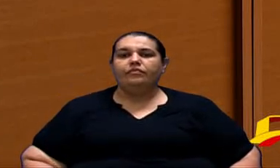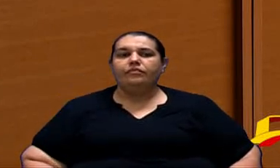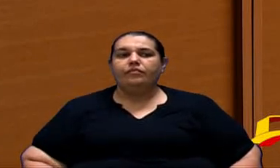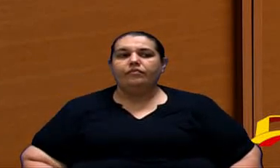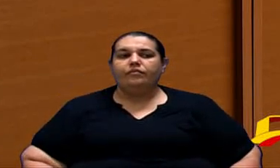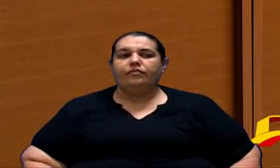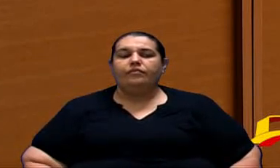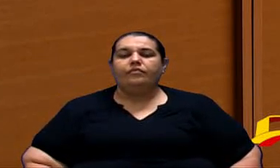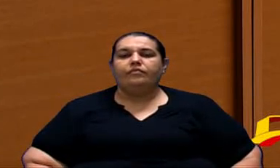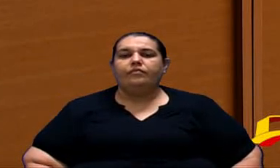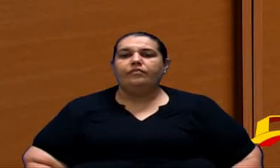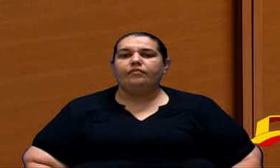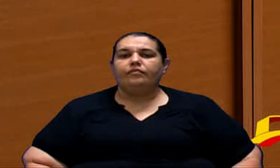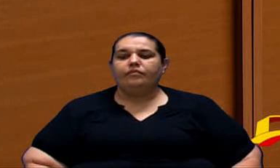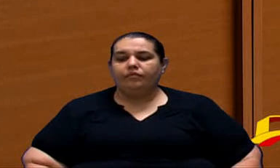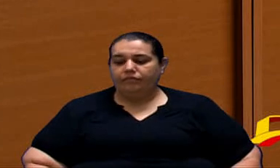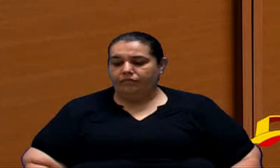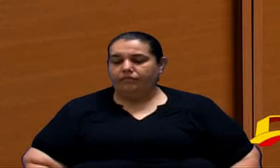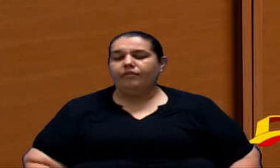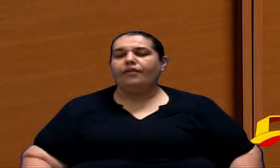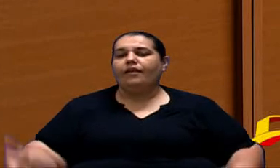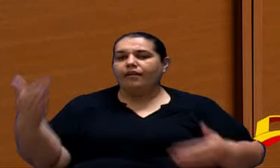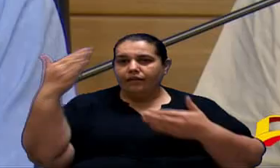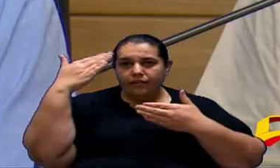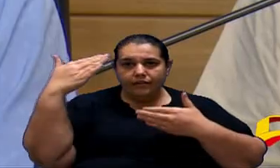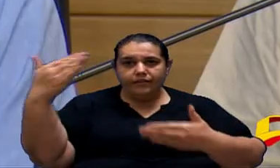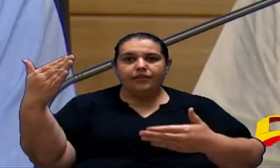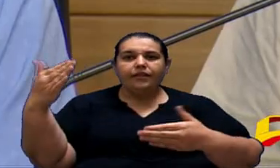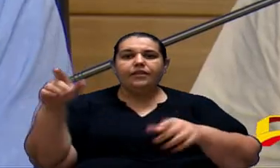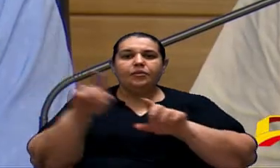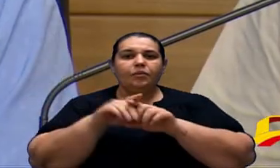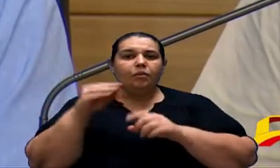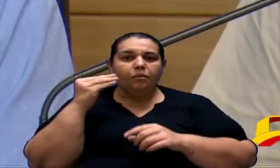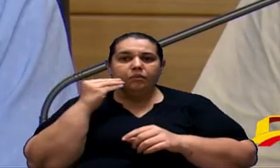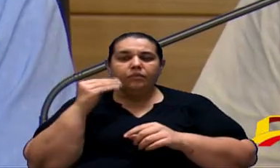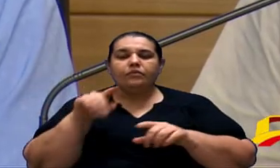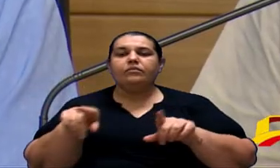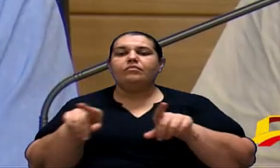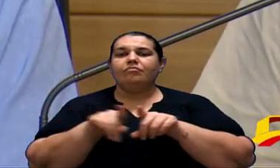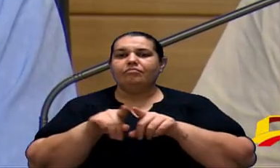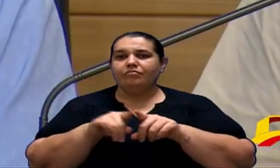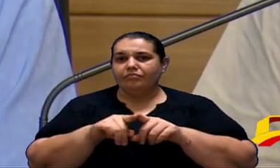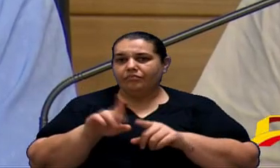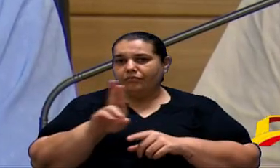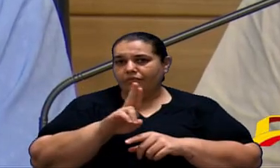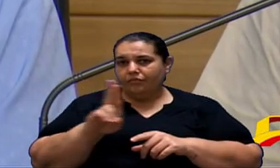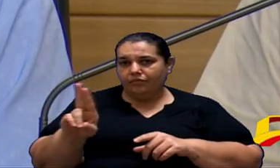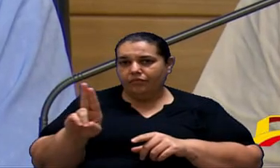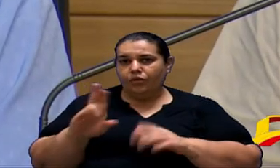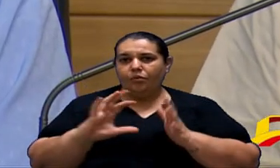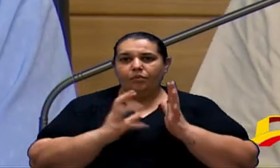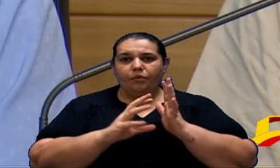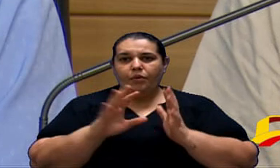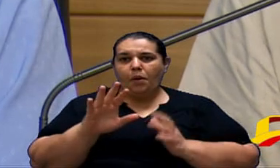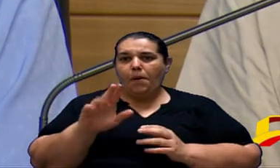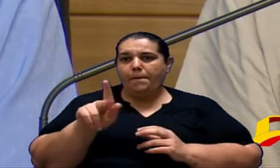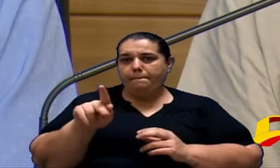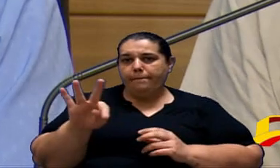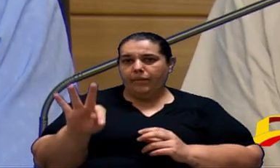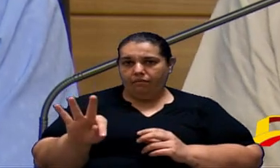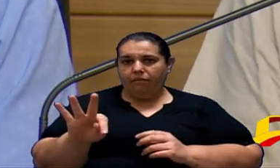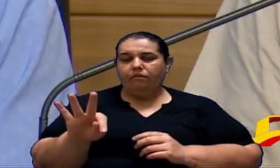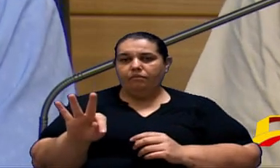mais uma vez eu quero agradecer a oportunidade e agradecer aqui em nome do Partido dos Trabalhadores